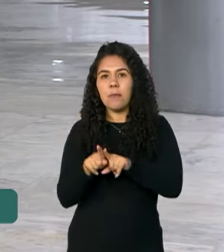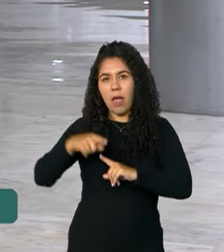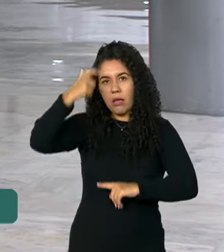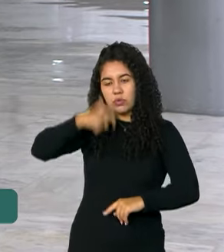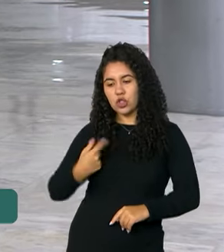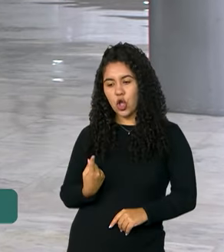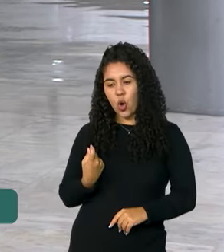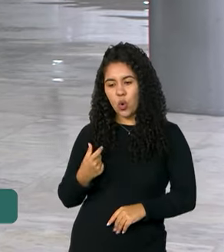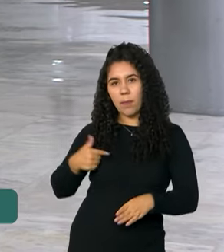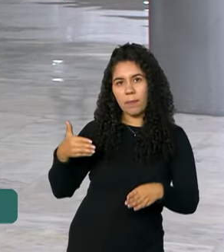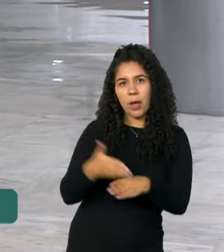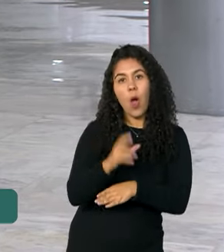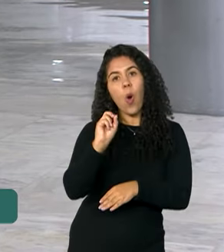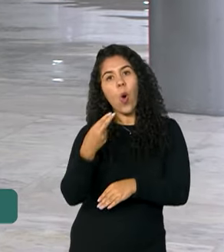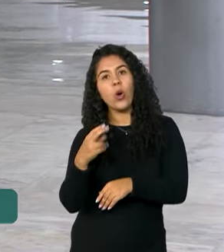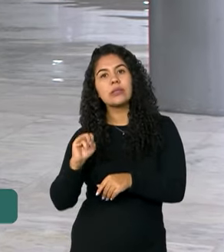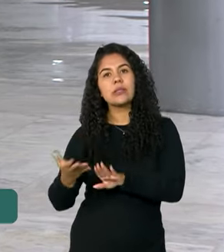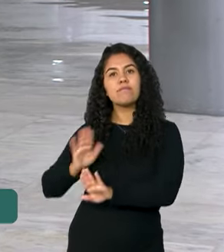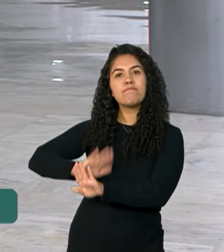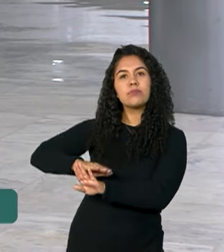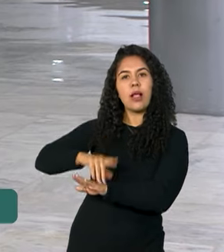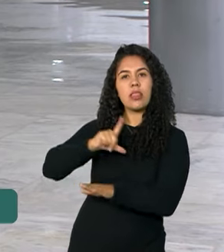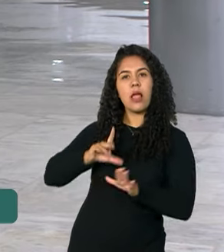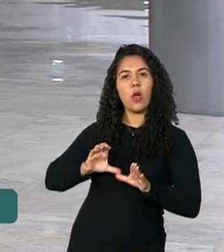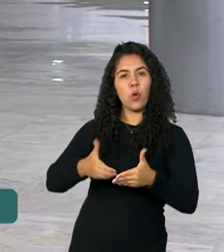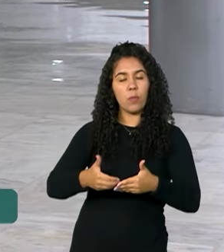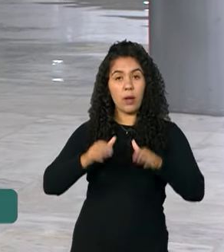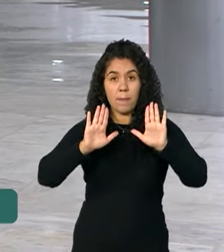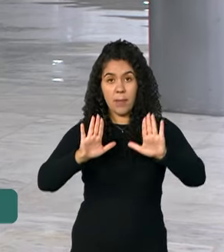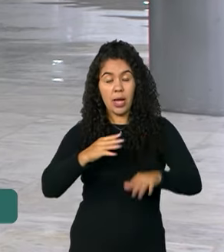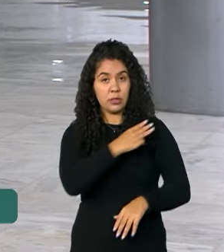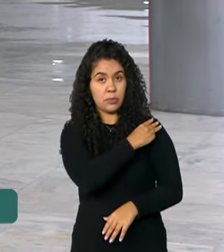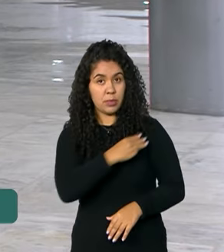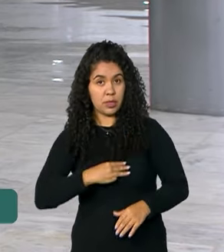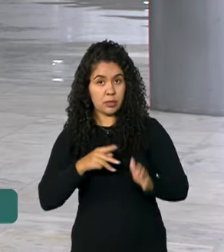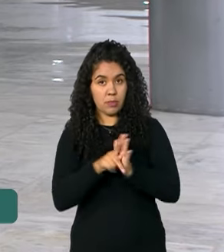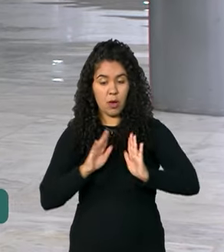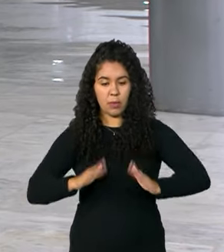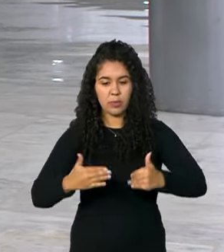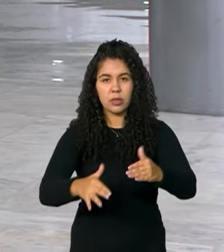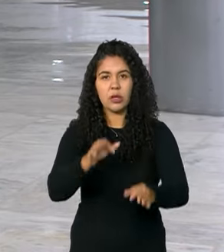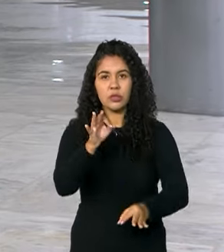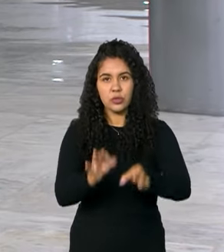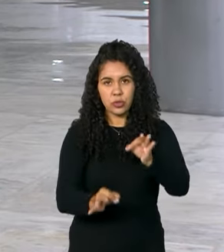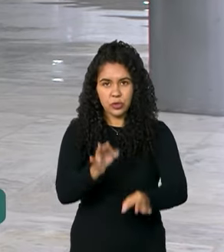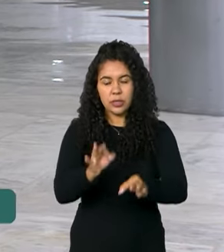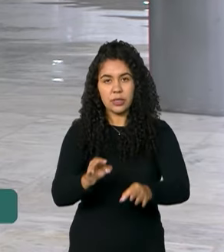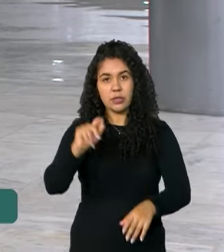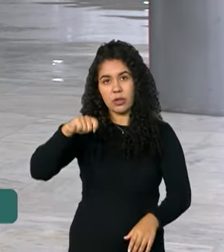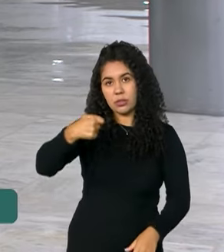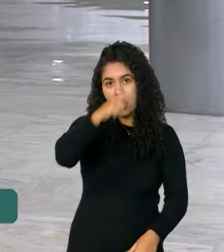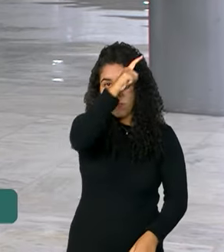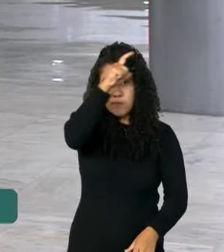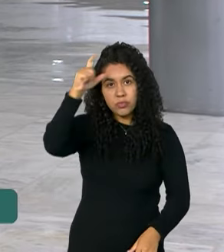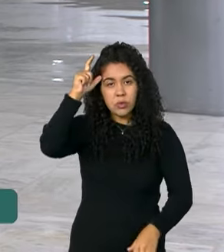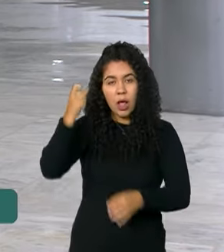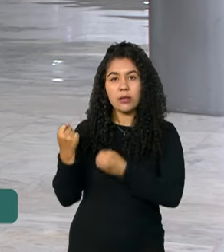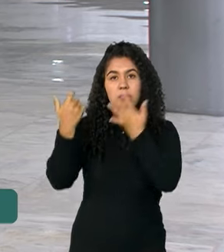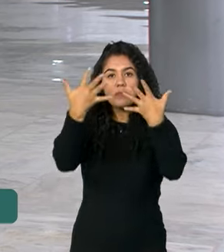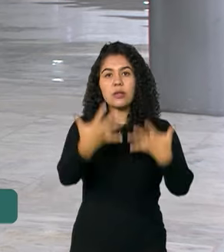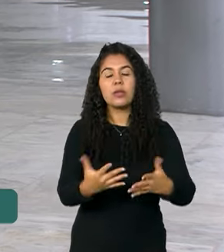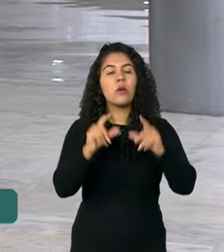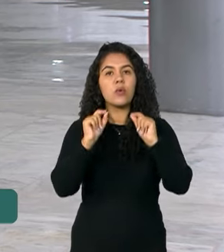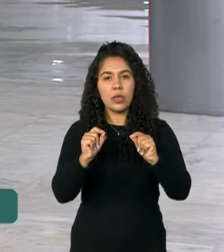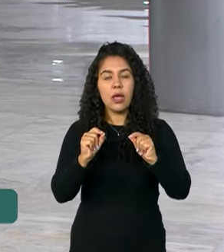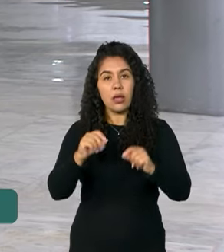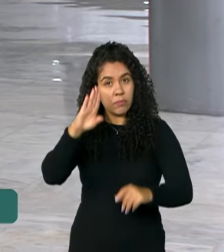ou em grupo. Em nota, o ministro da Justiça e Segurança Pública, Ricardo Lewandowski, afirmou que as Forças